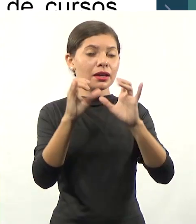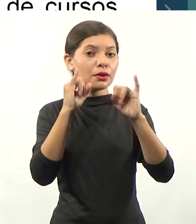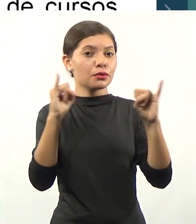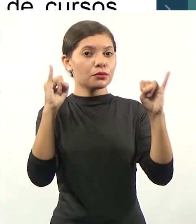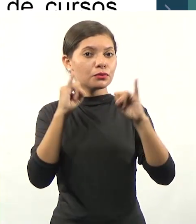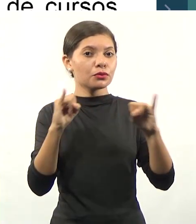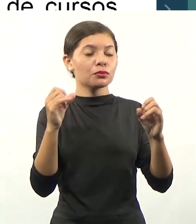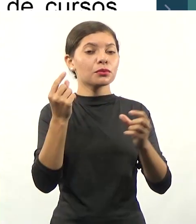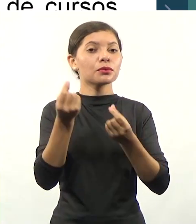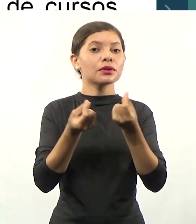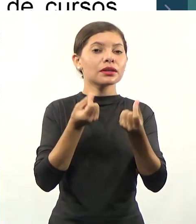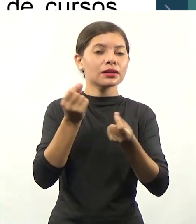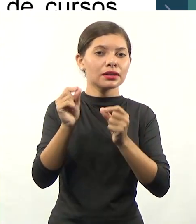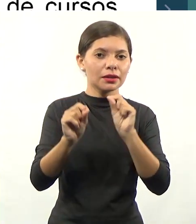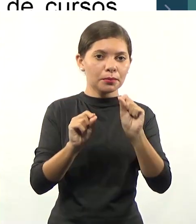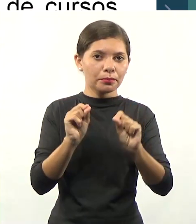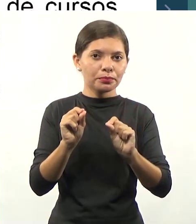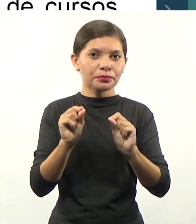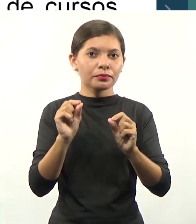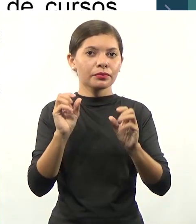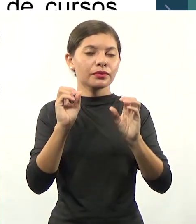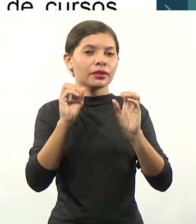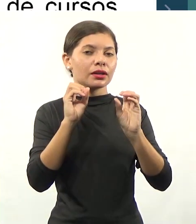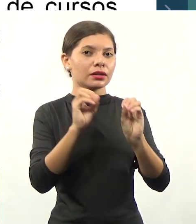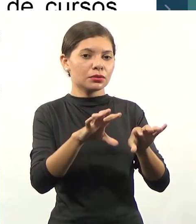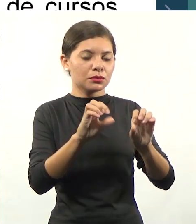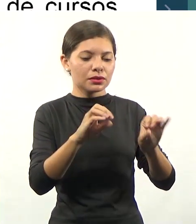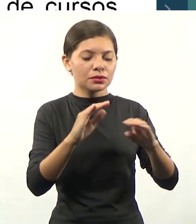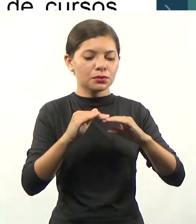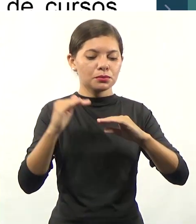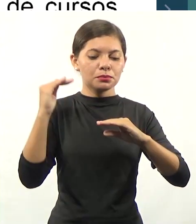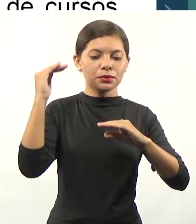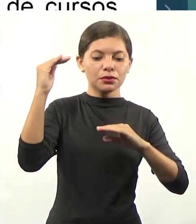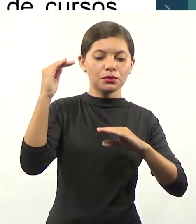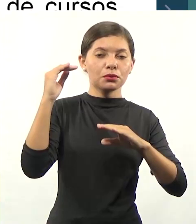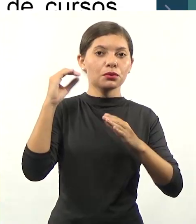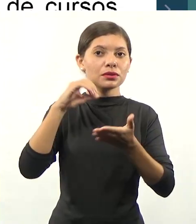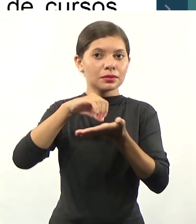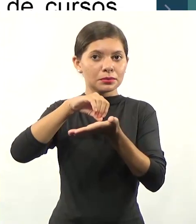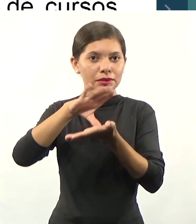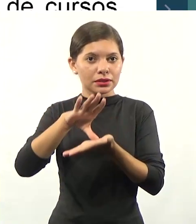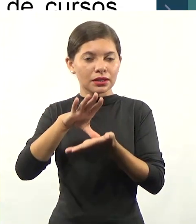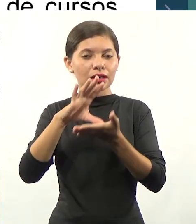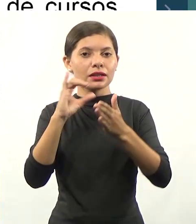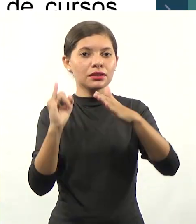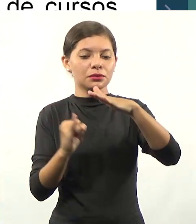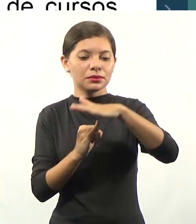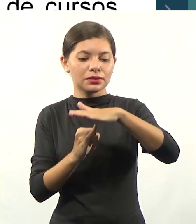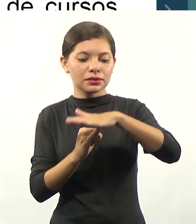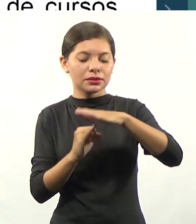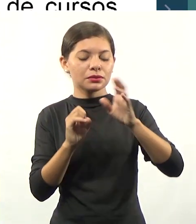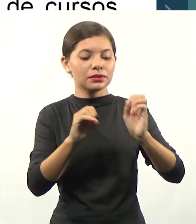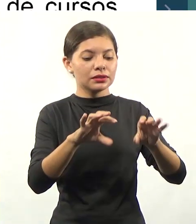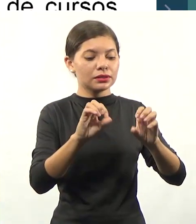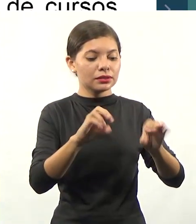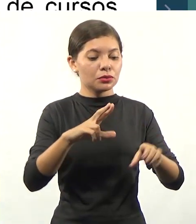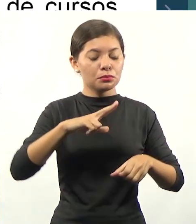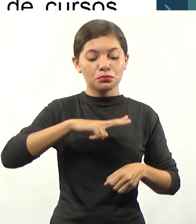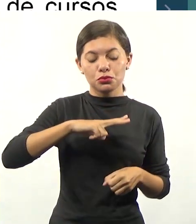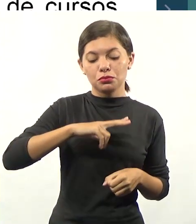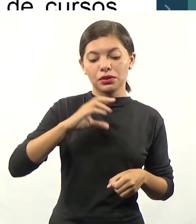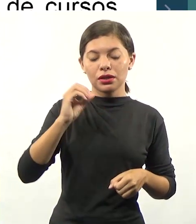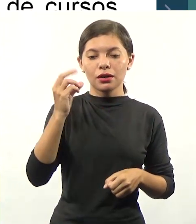educação superior será ministrada em instituições de ensino superior, públicas ou privadas, como nós vimos no mapa mental,